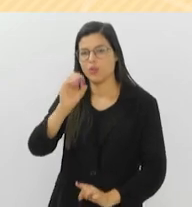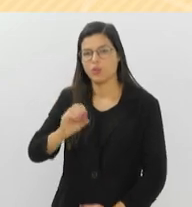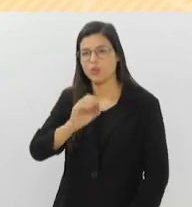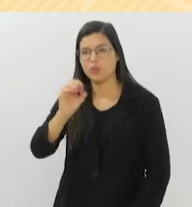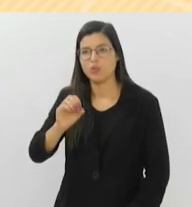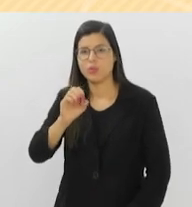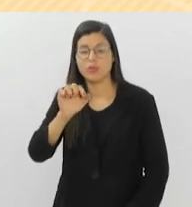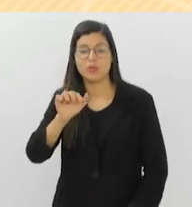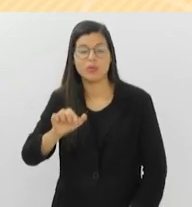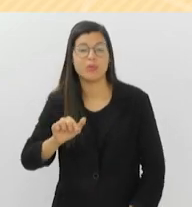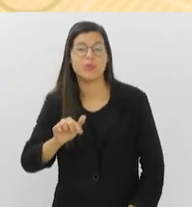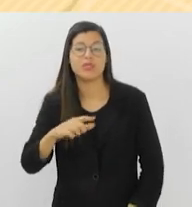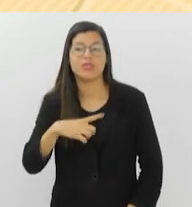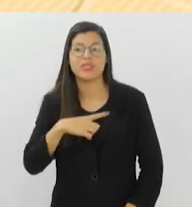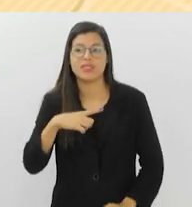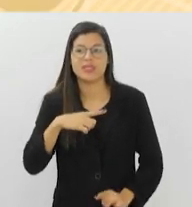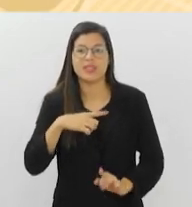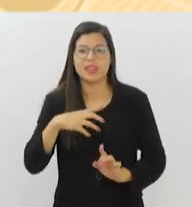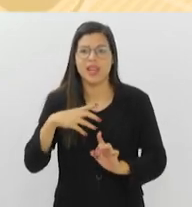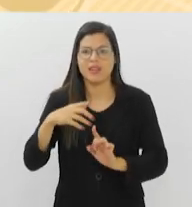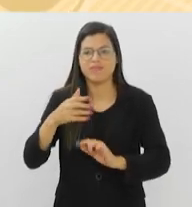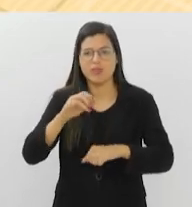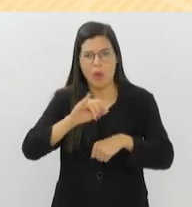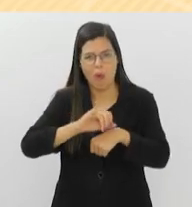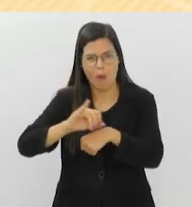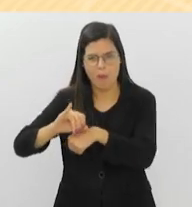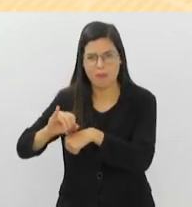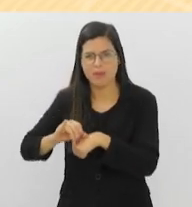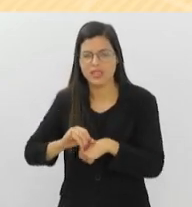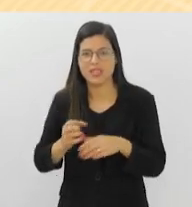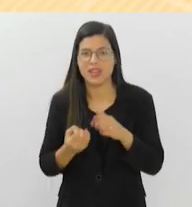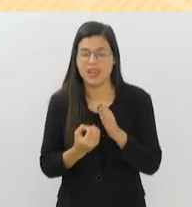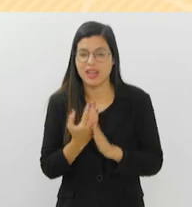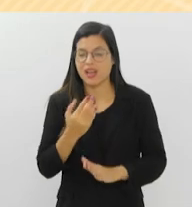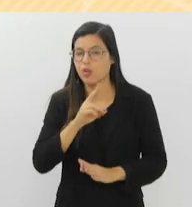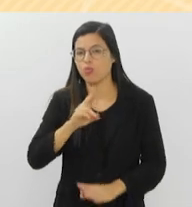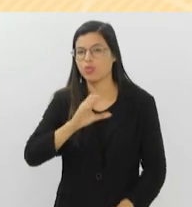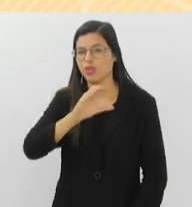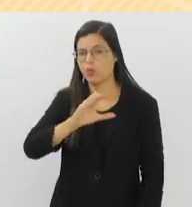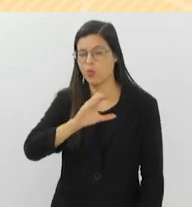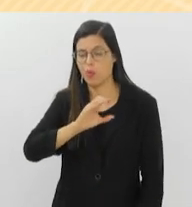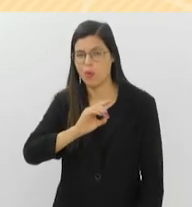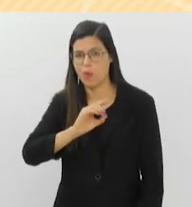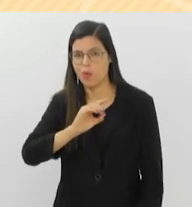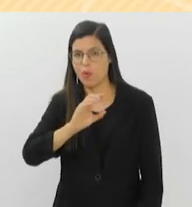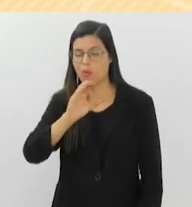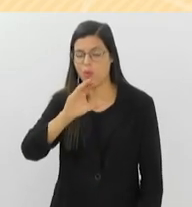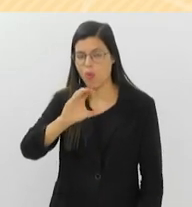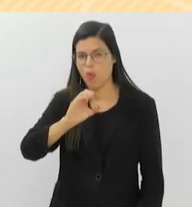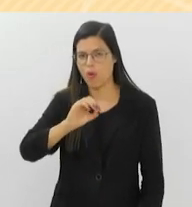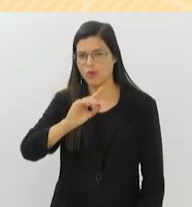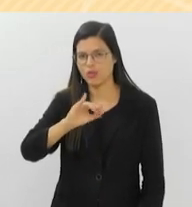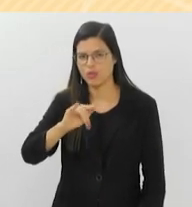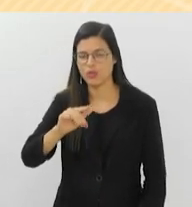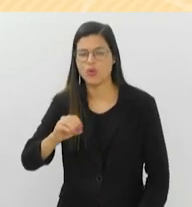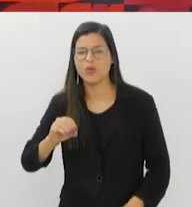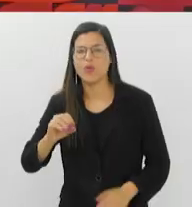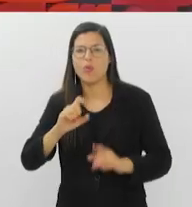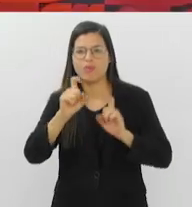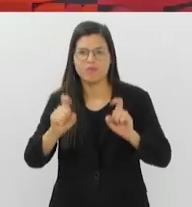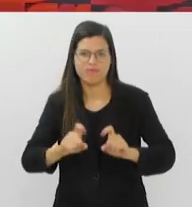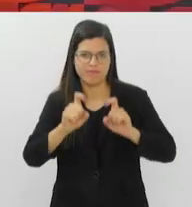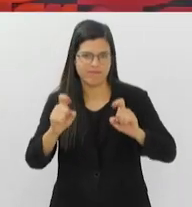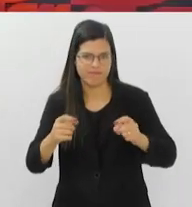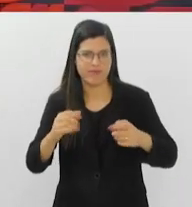com obras criadas a partir do código computacional e é uma oportunidade para você explorar esses trabalhos e se conectar com eles.